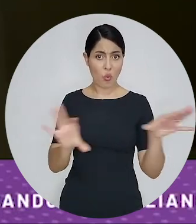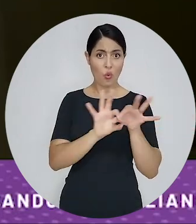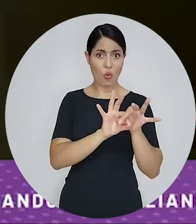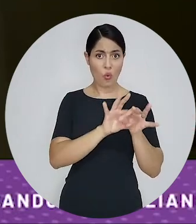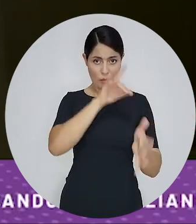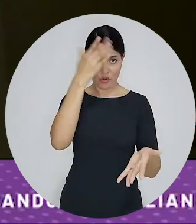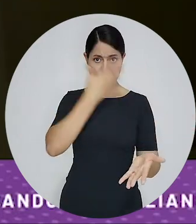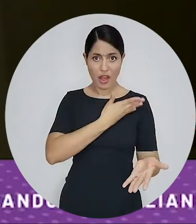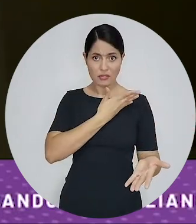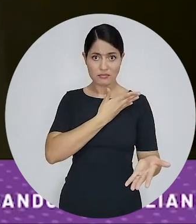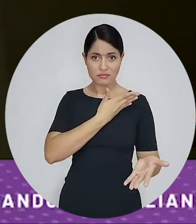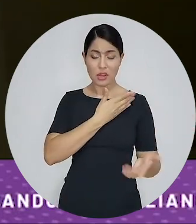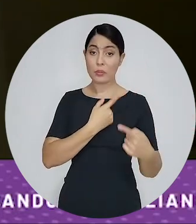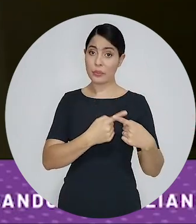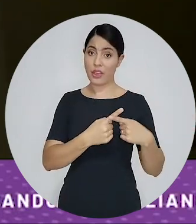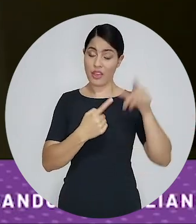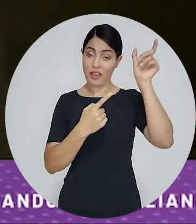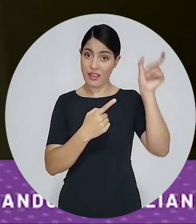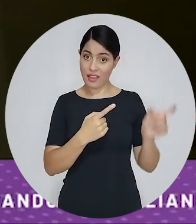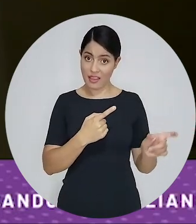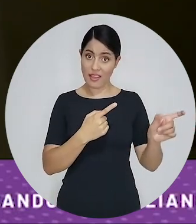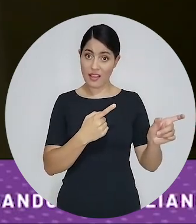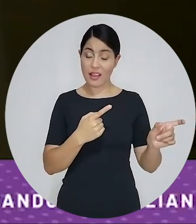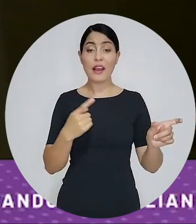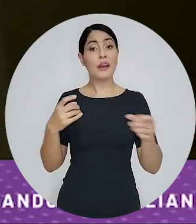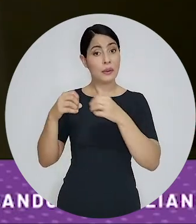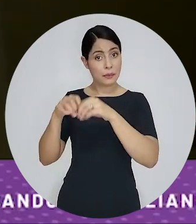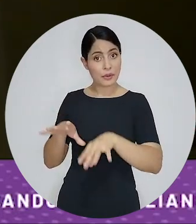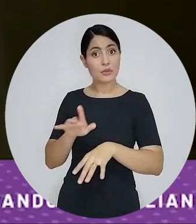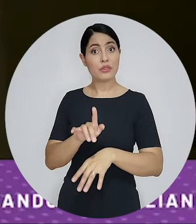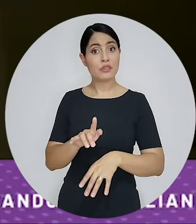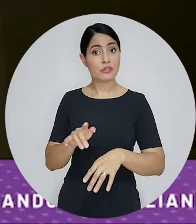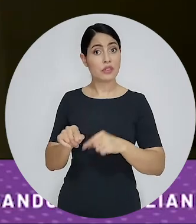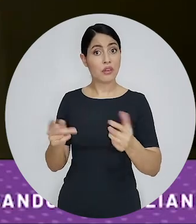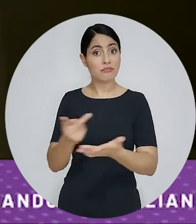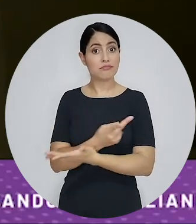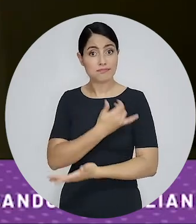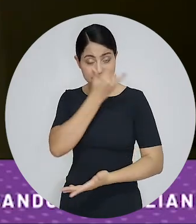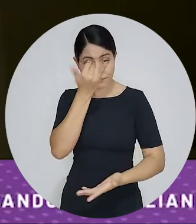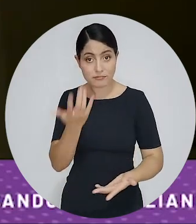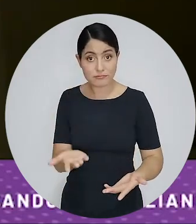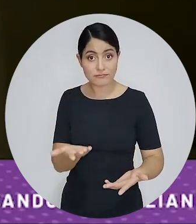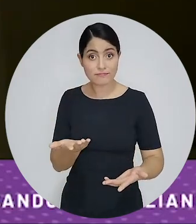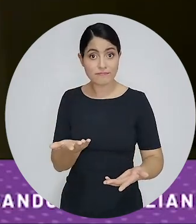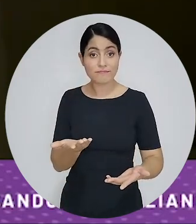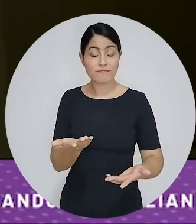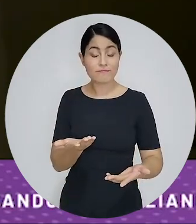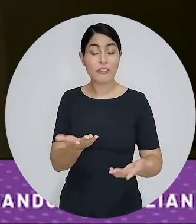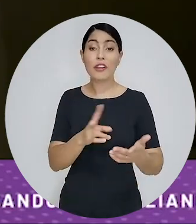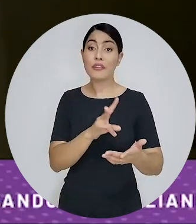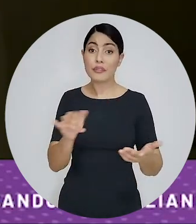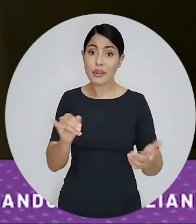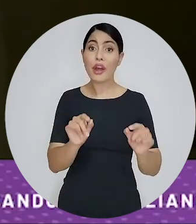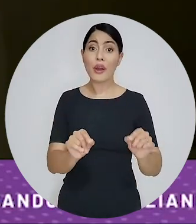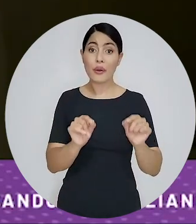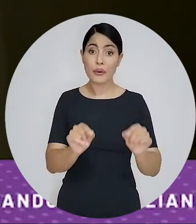comprovado esse nexo de causalidade entre o ato praticado e o prejuízo gerado isso já é suficiente para